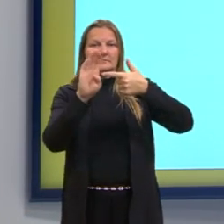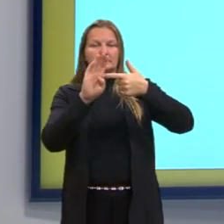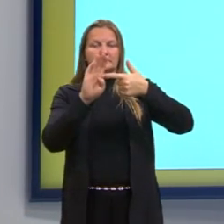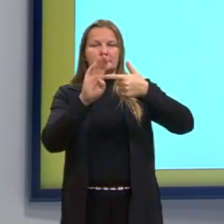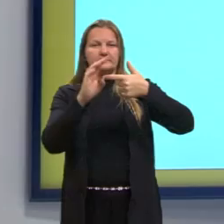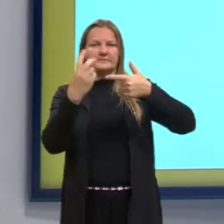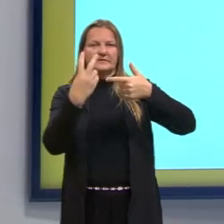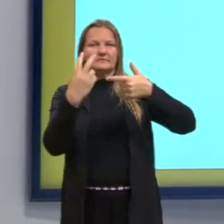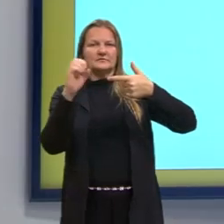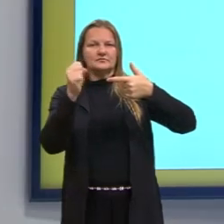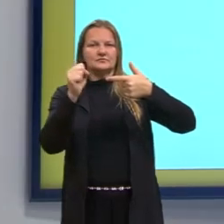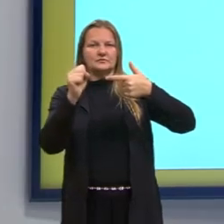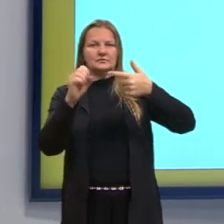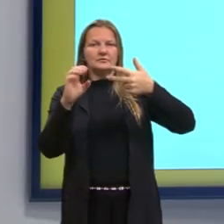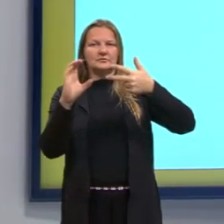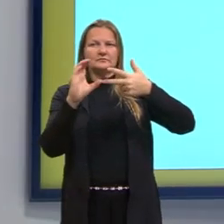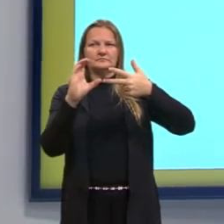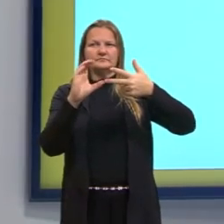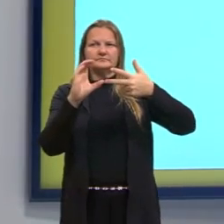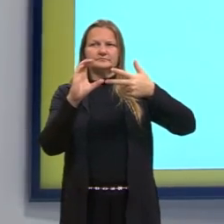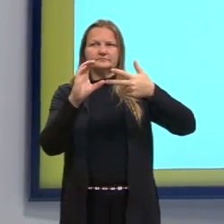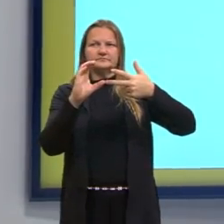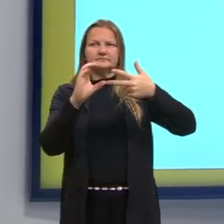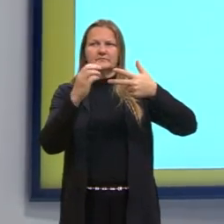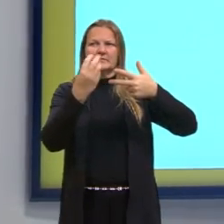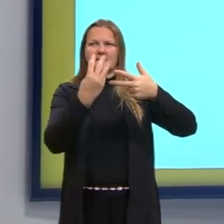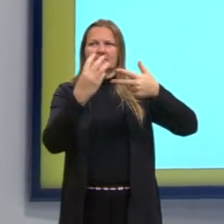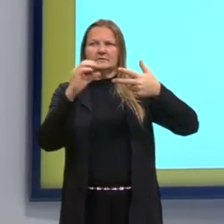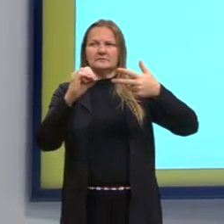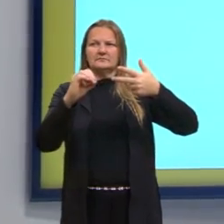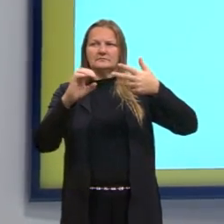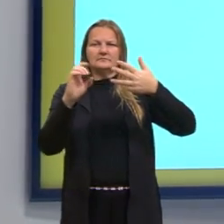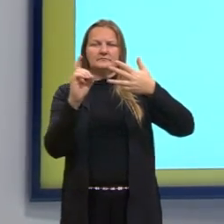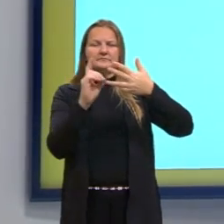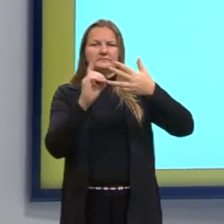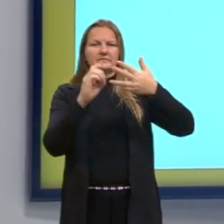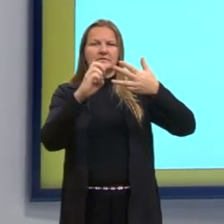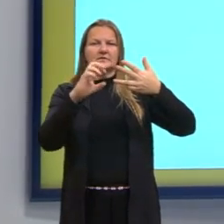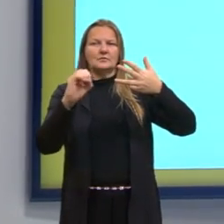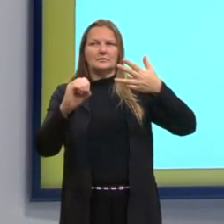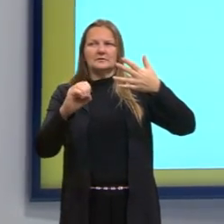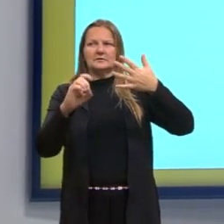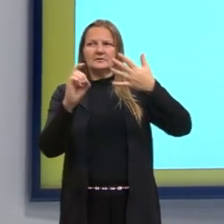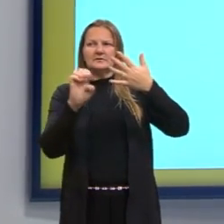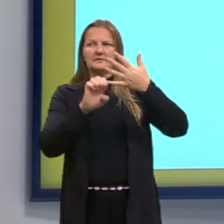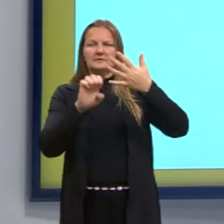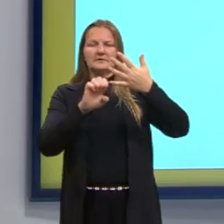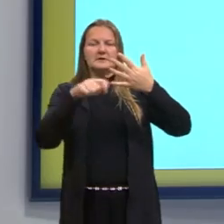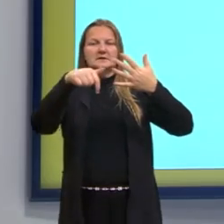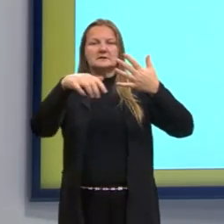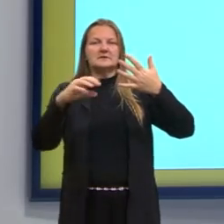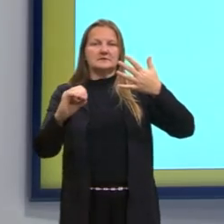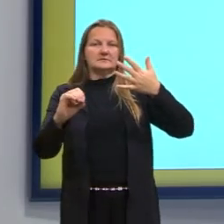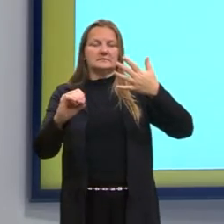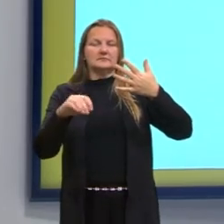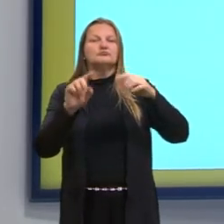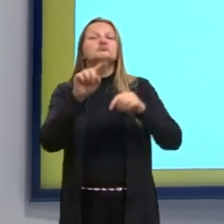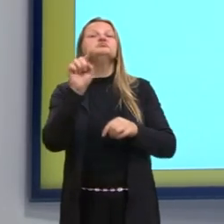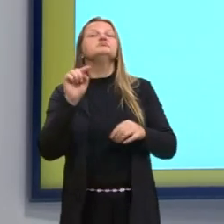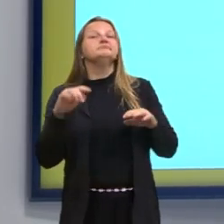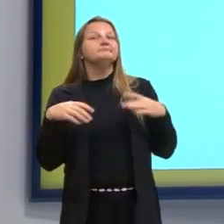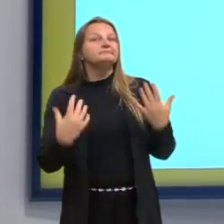B, 28, letra C, 30, letra D, 50 e a letra E, 70.